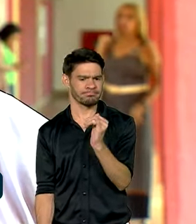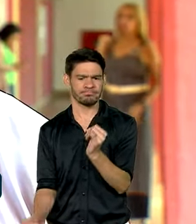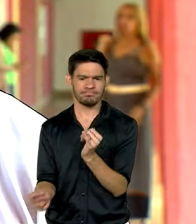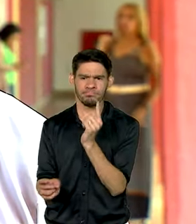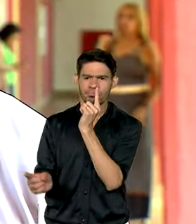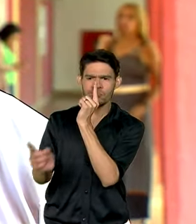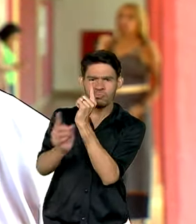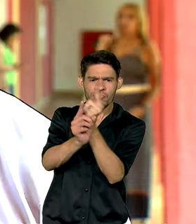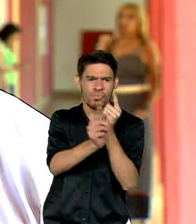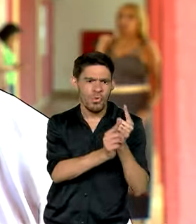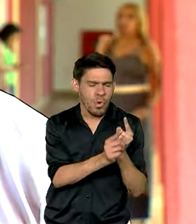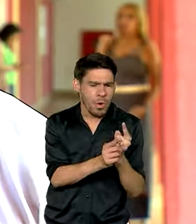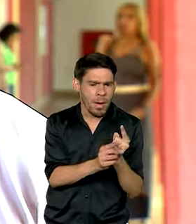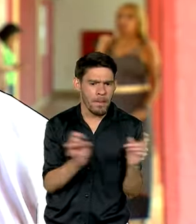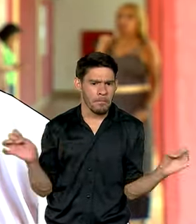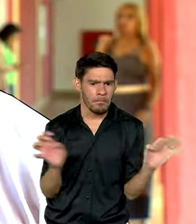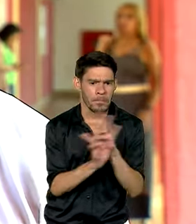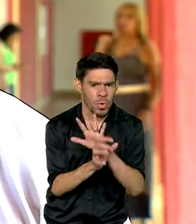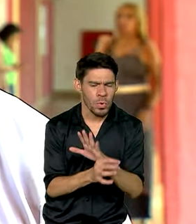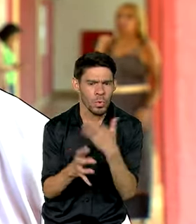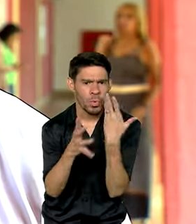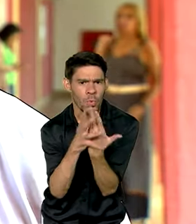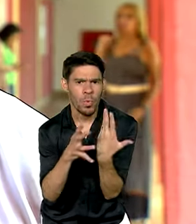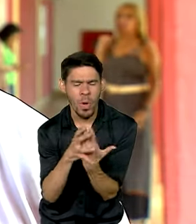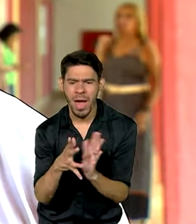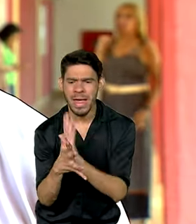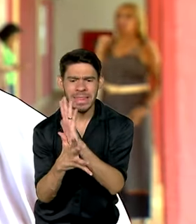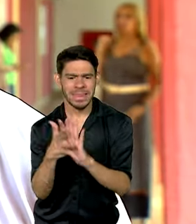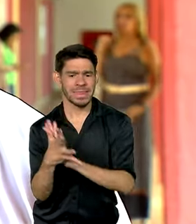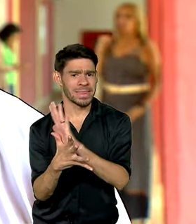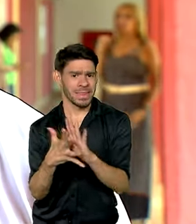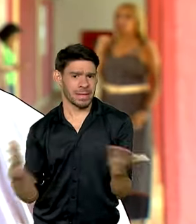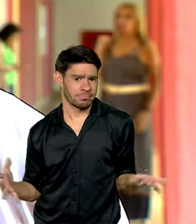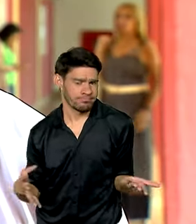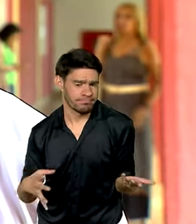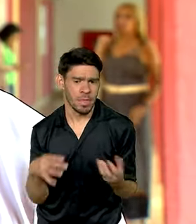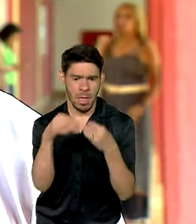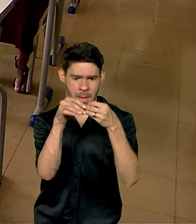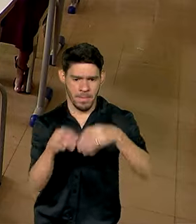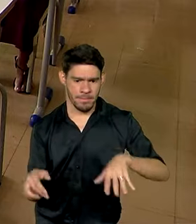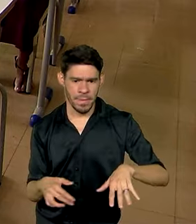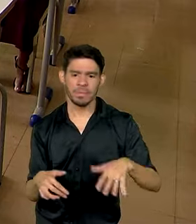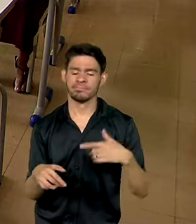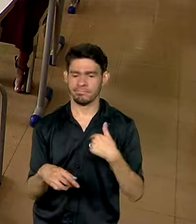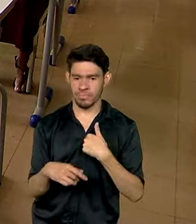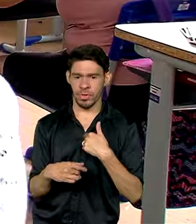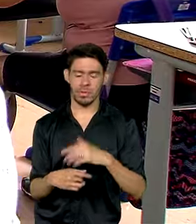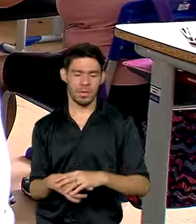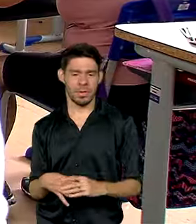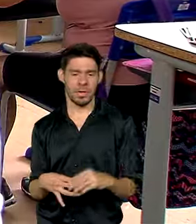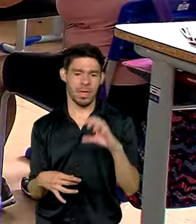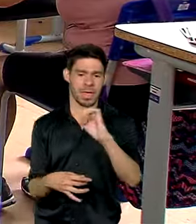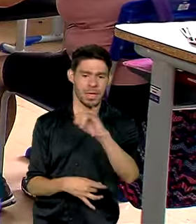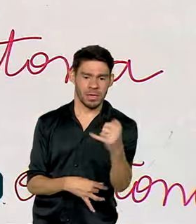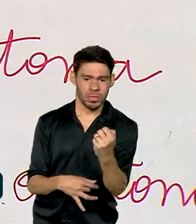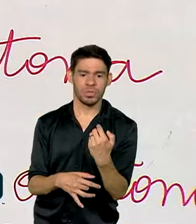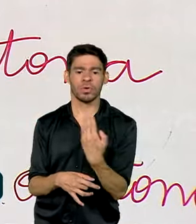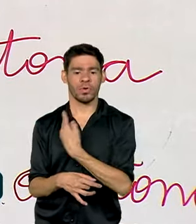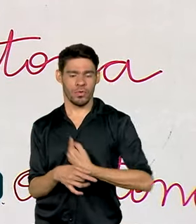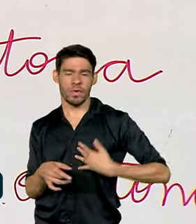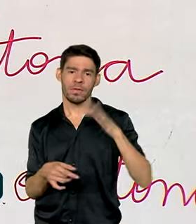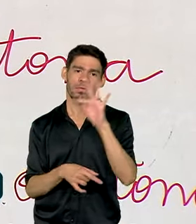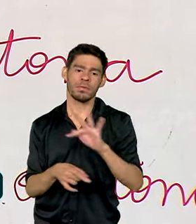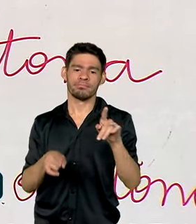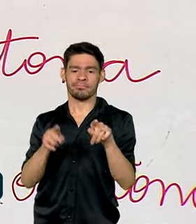sem completar os estudos, eu acho que me prejudicou muito. Além do EJA, o governo federal também